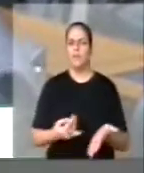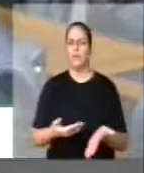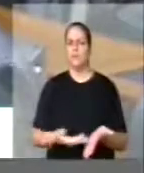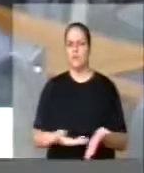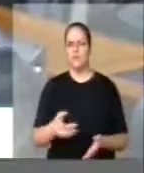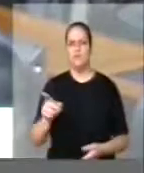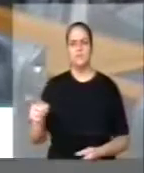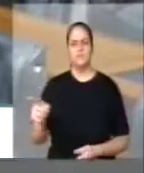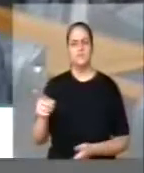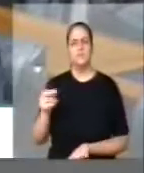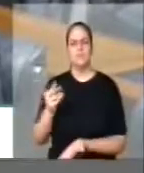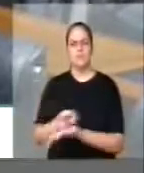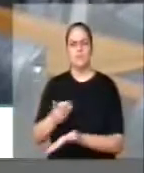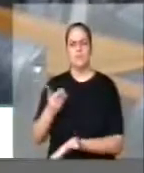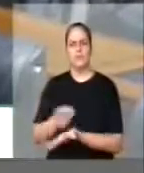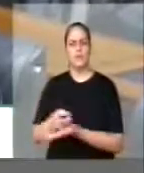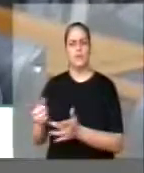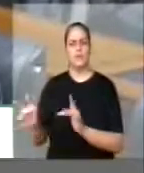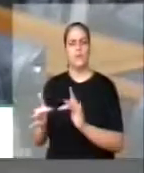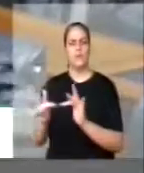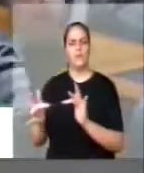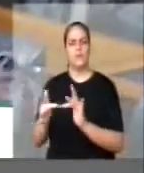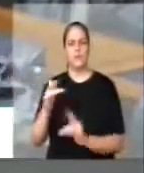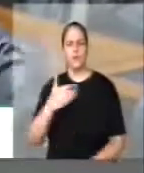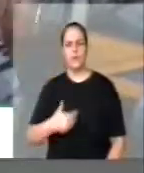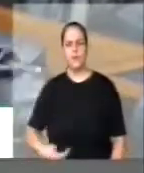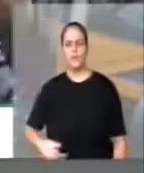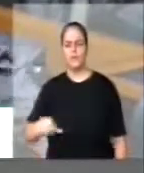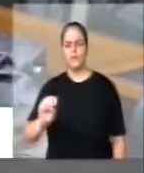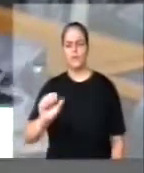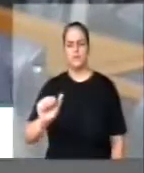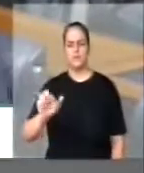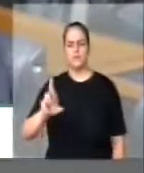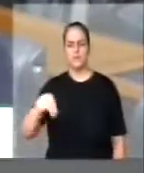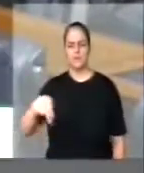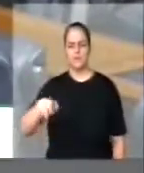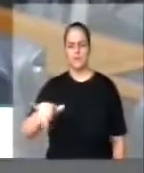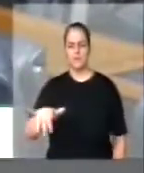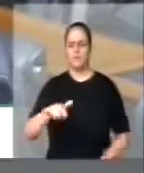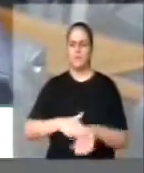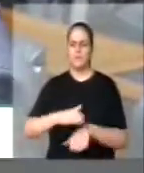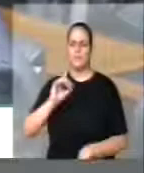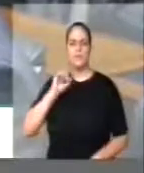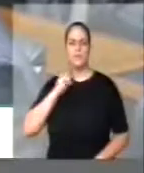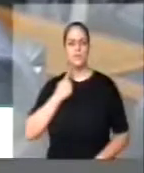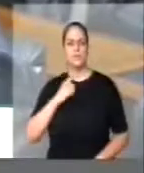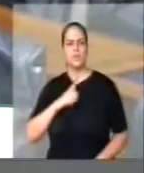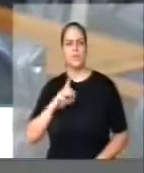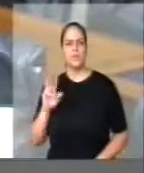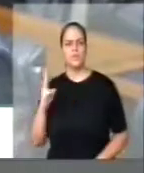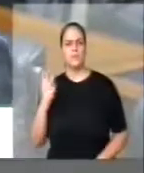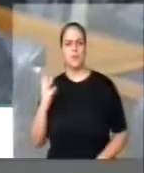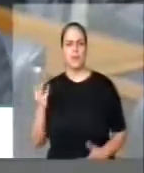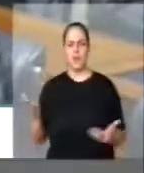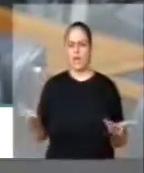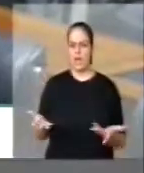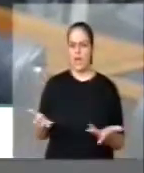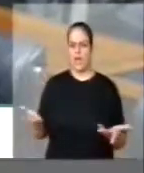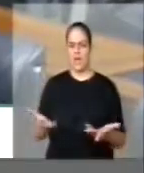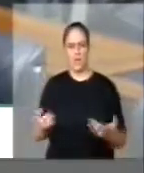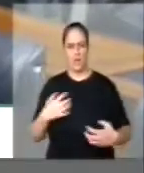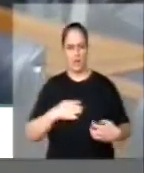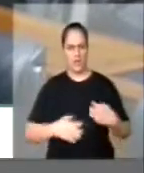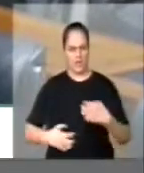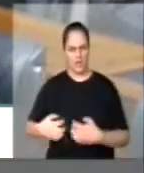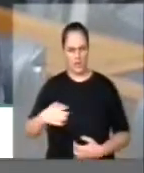inclusive, ligado ao governo Sarney, que é uma das maiores corrupções que teve no Maranhão, está incomodando as ações do